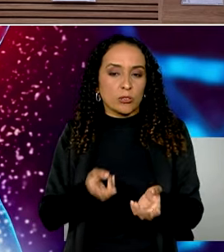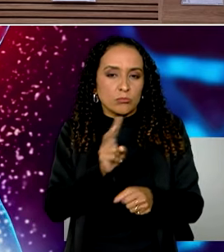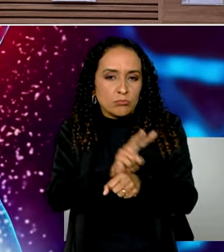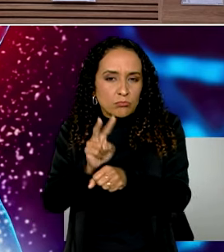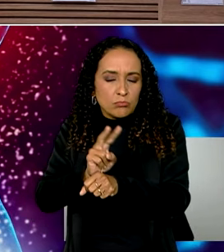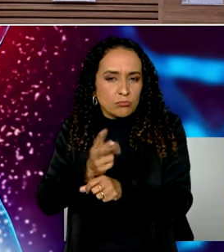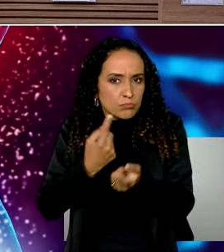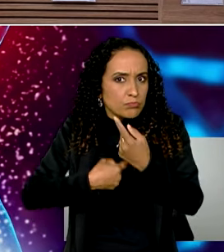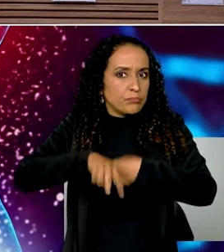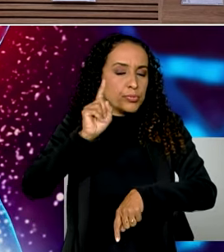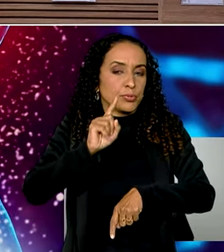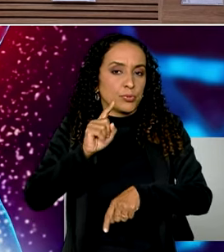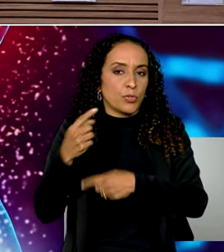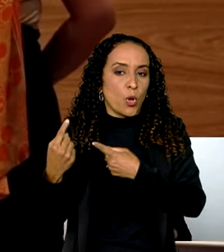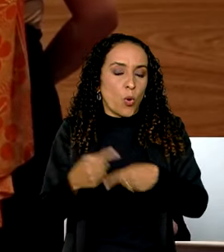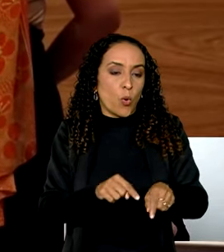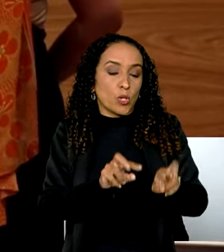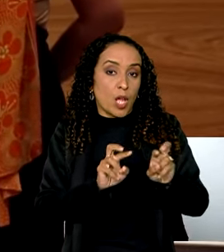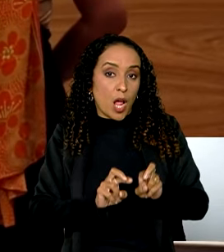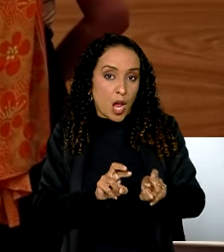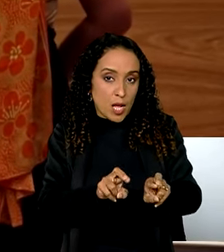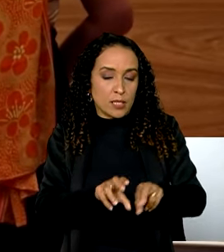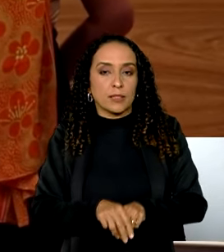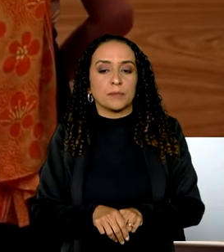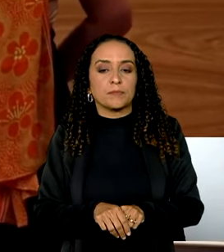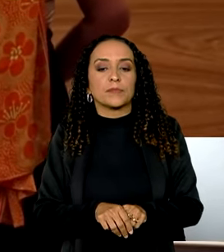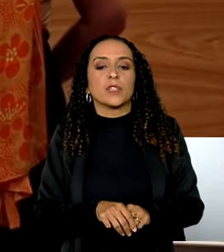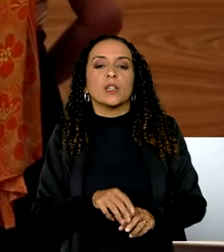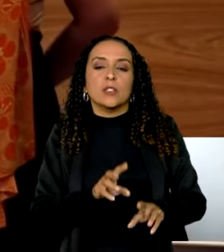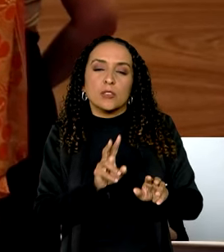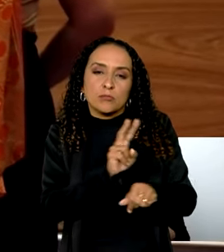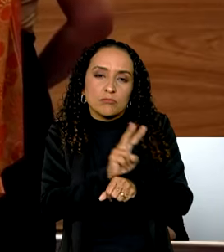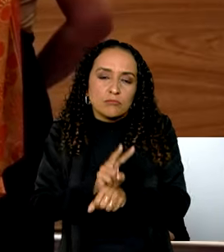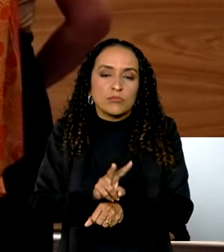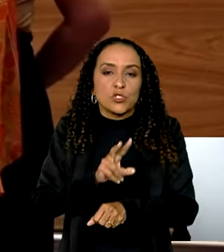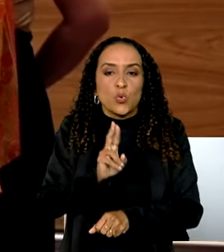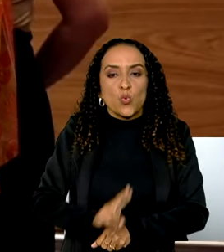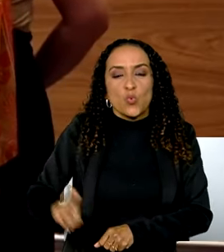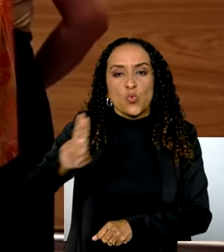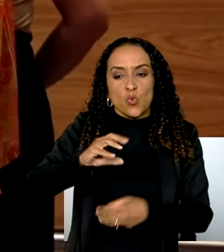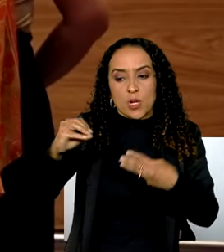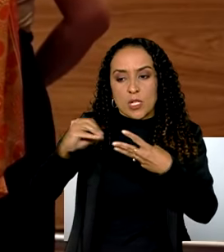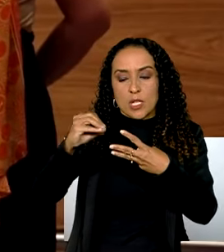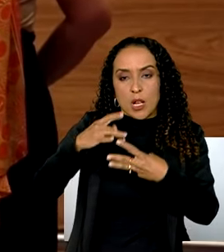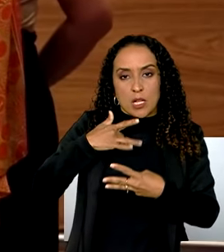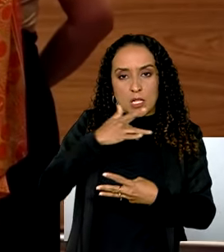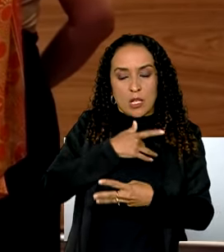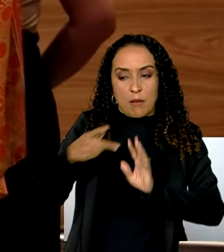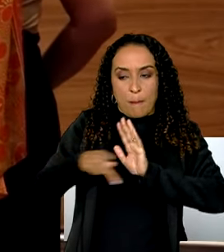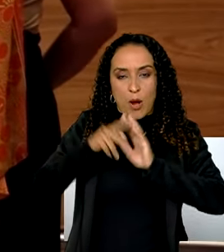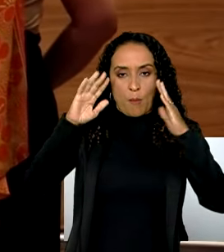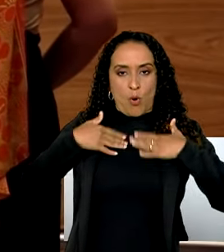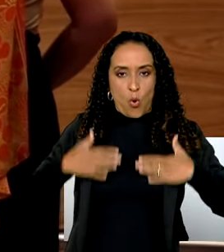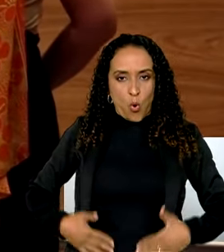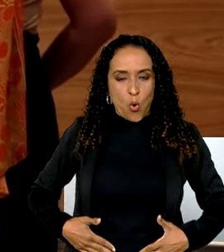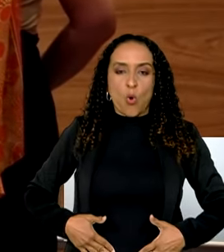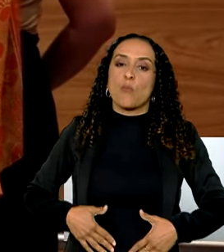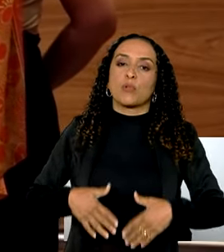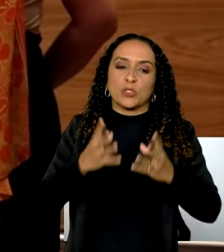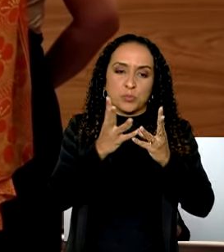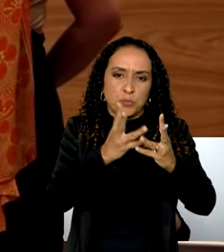revolucionário contra o câncer. A terapia utiliza células saudáveis do próprio corpo para